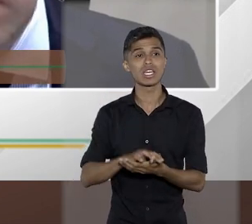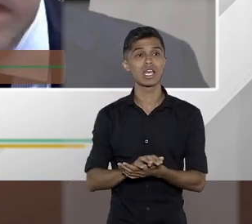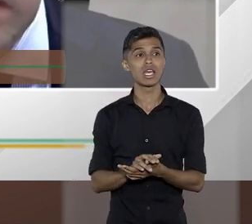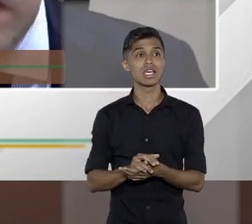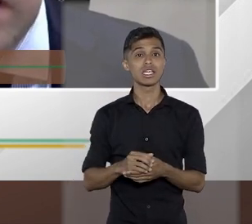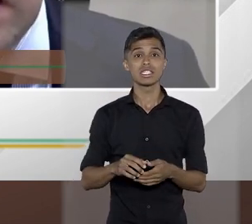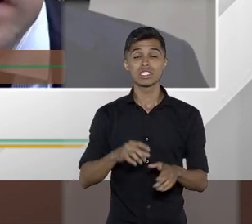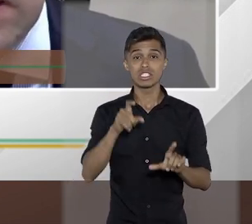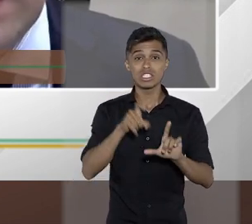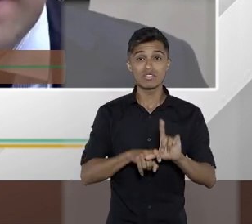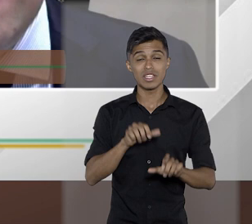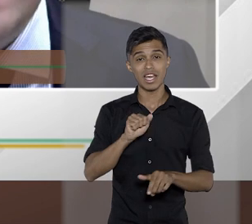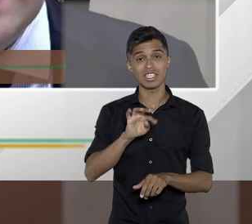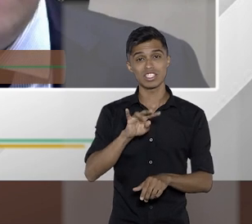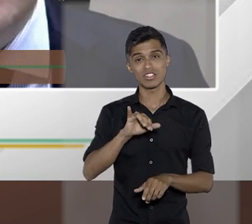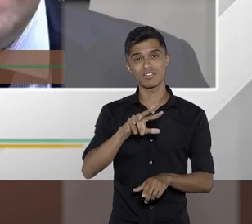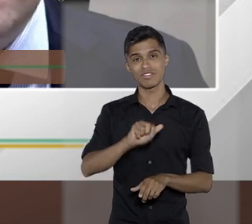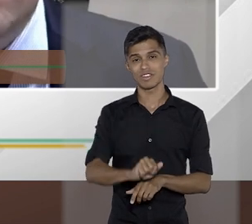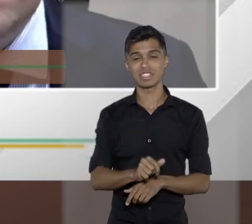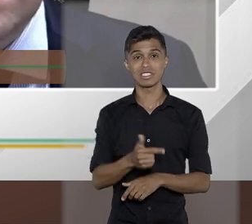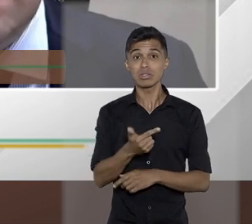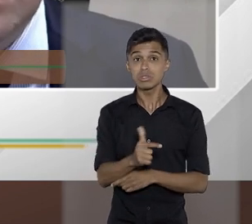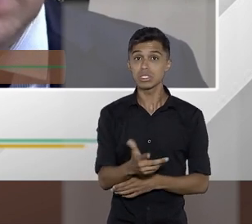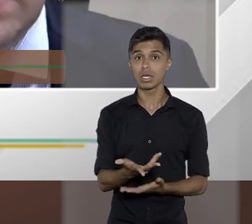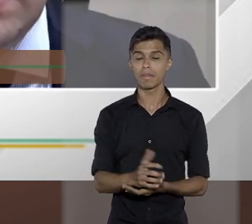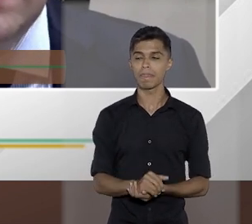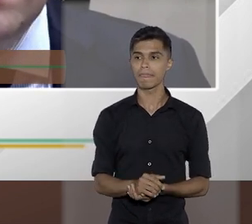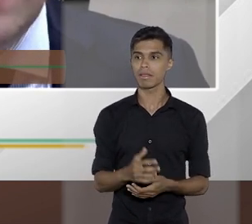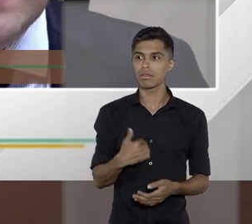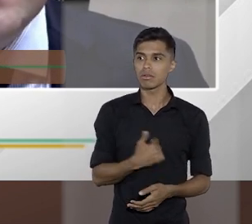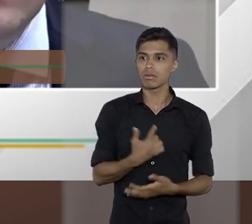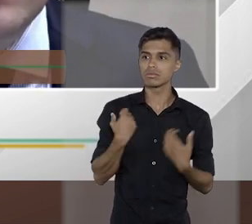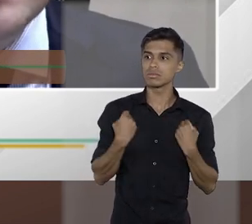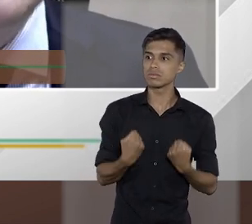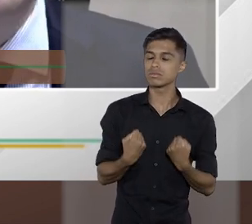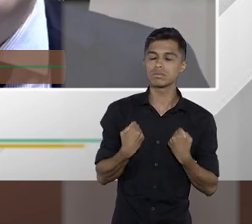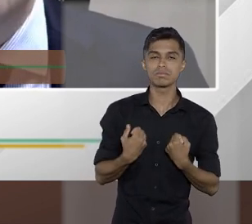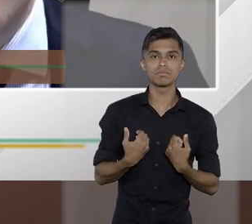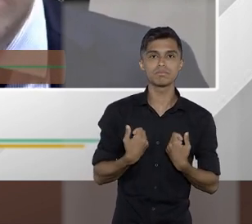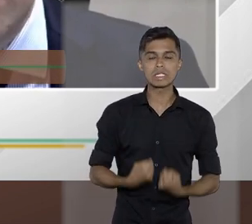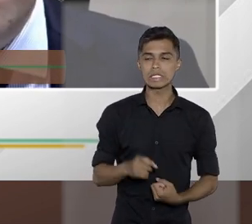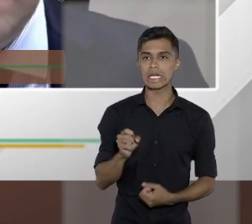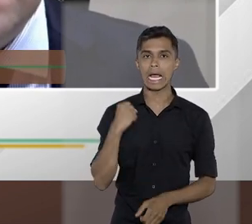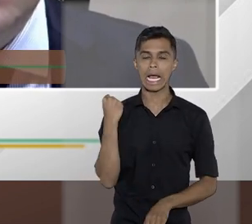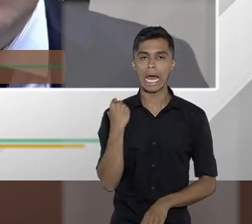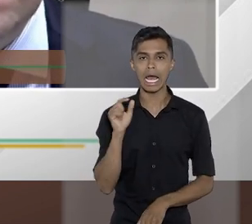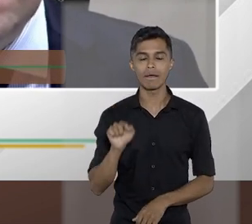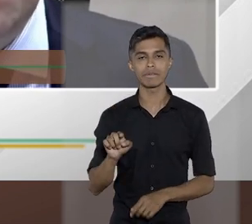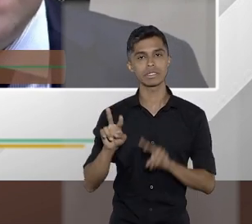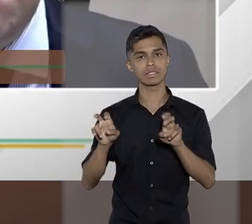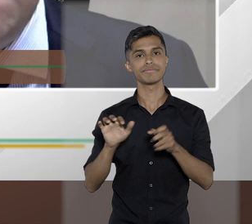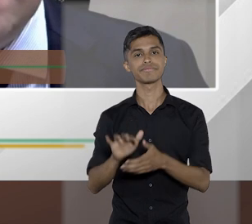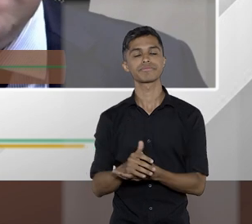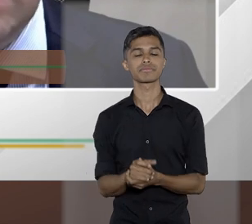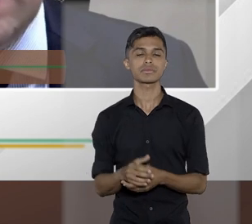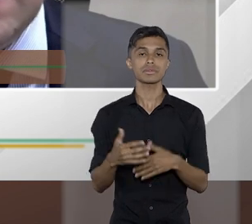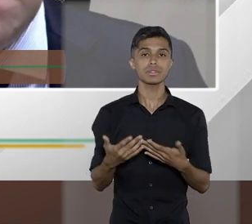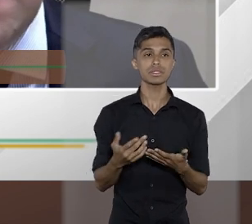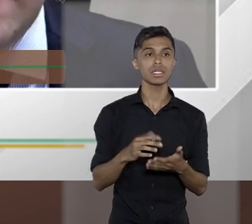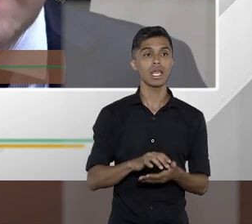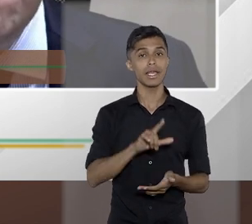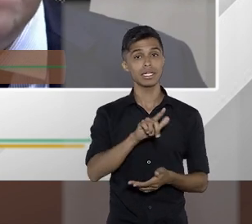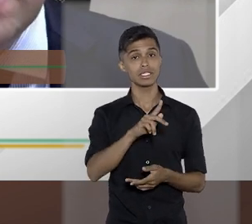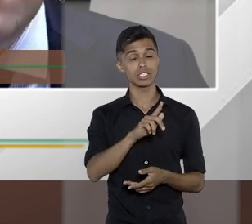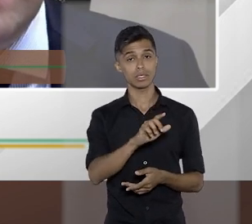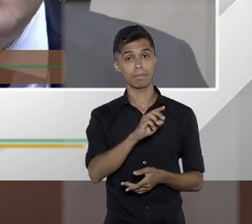ativa tinham. Então a tamanha gravidade que nós temos. Então um grande desafio desses municípios na implementação